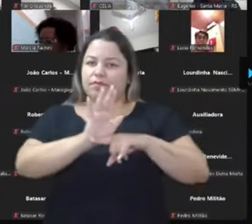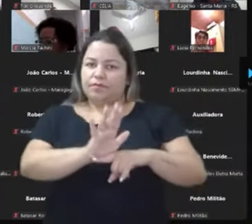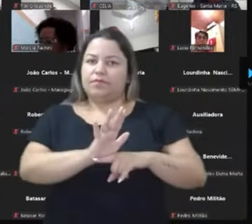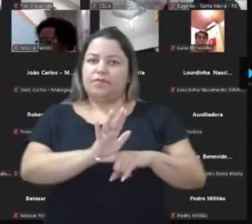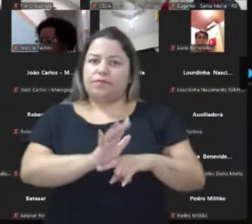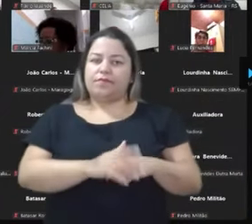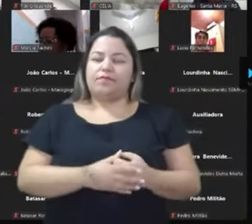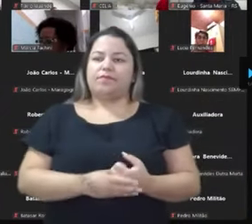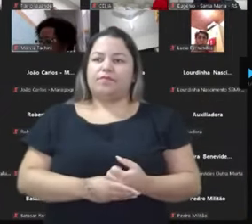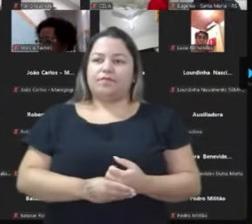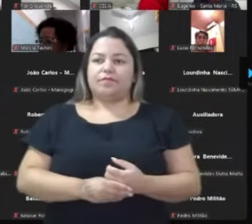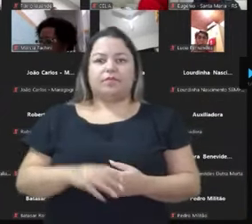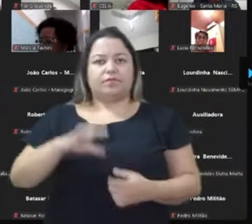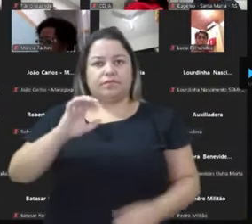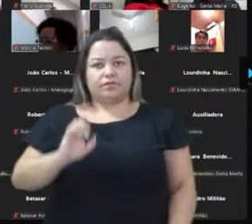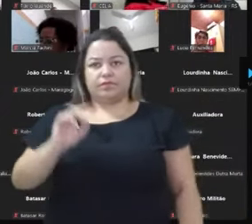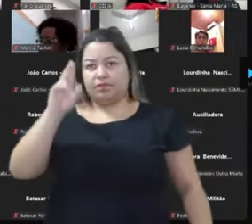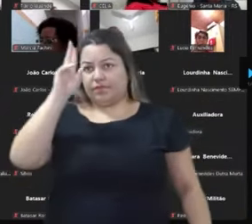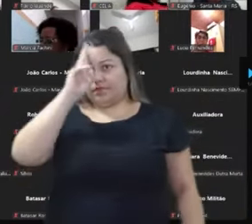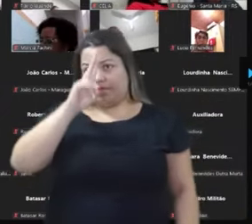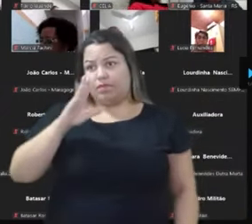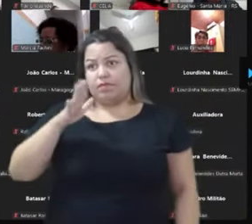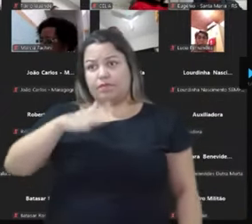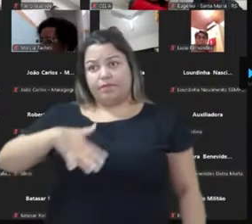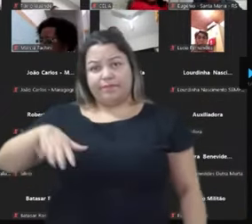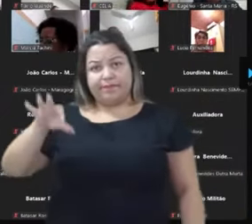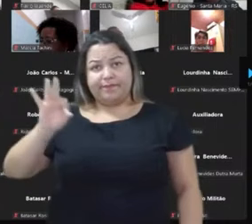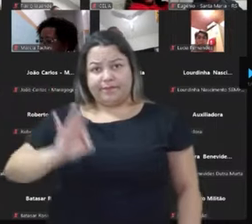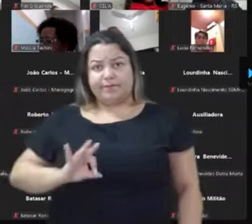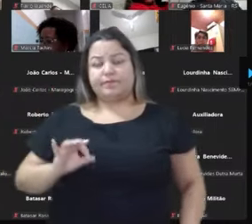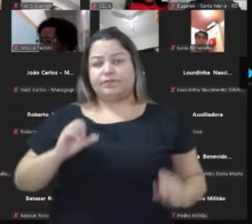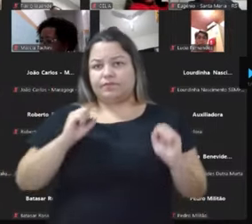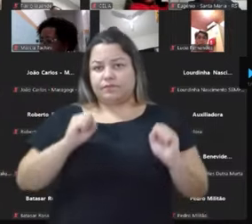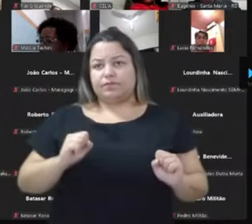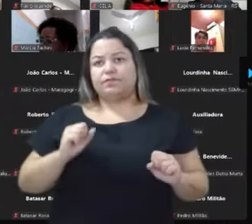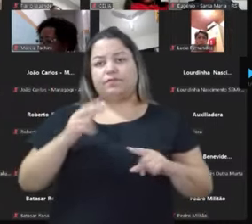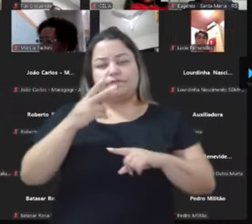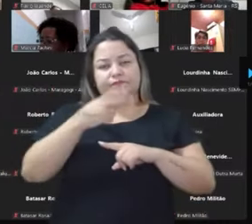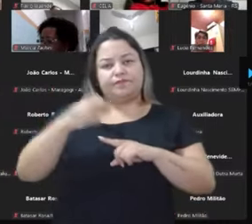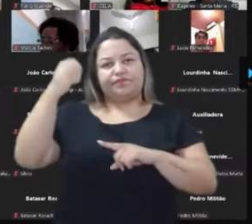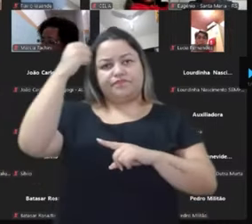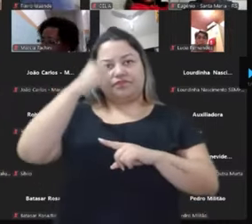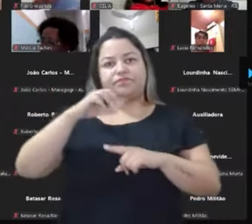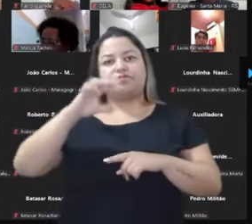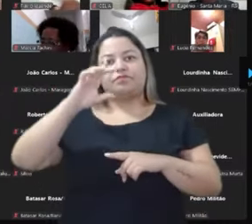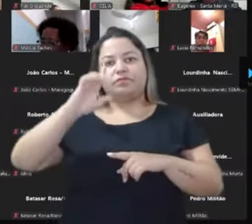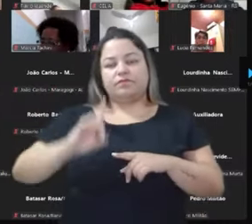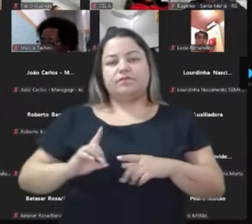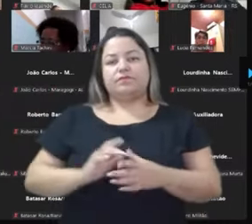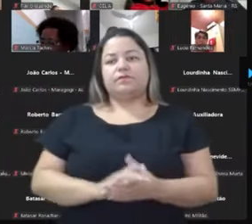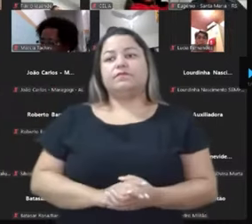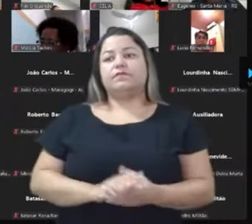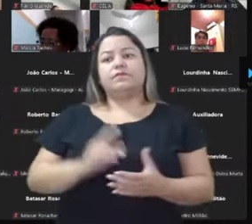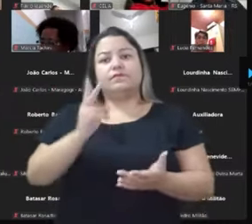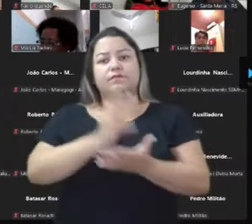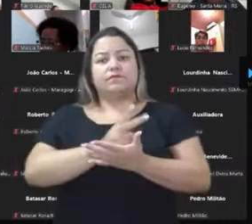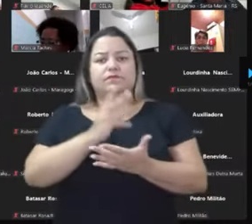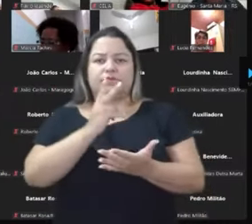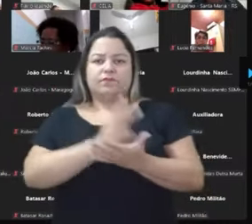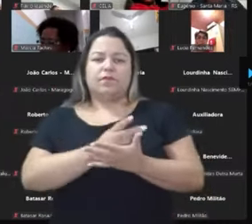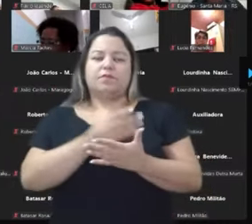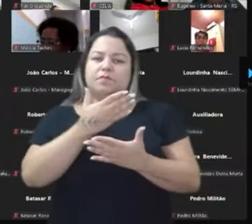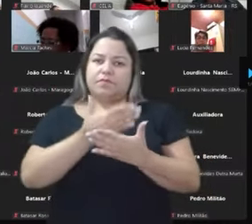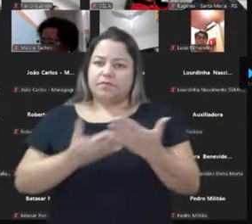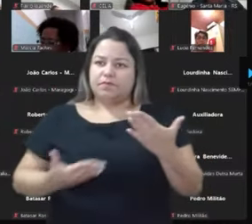ajudar a esquerda. E lembre-se, nós somos maioria. nós podemos ganhar da extrema direita, nós somos maioria. Mesmo num jogo que é feito para a gente perder,